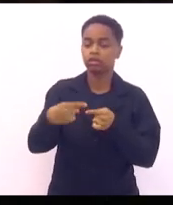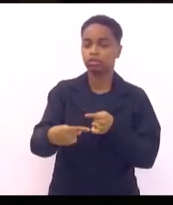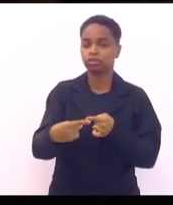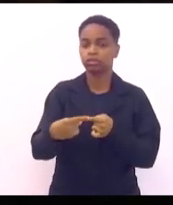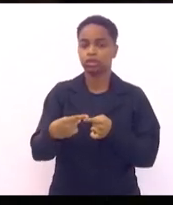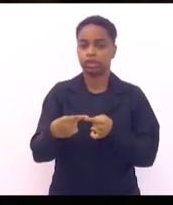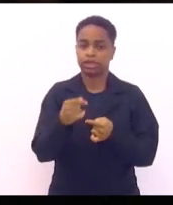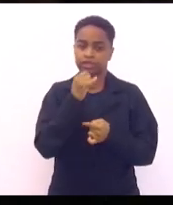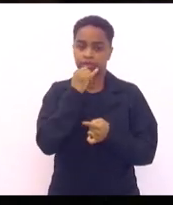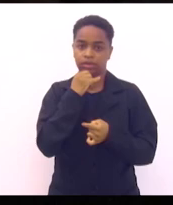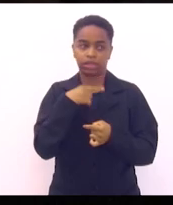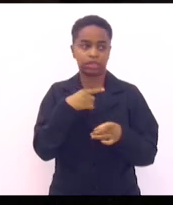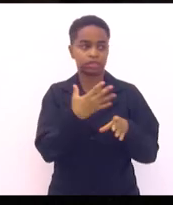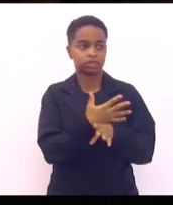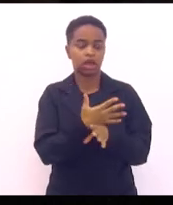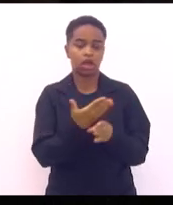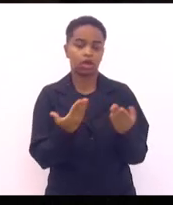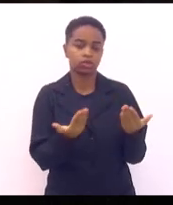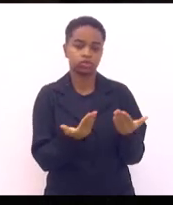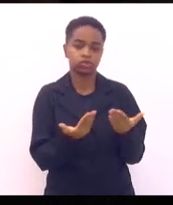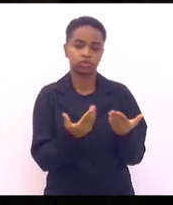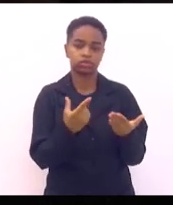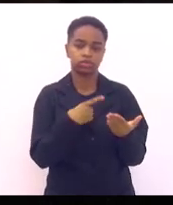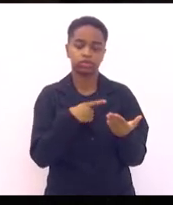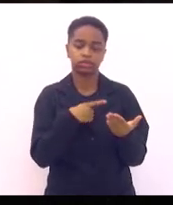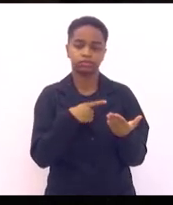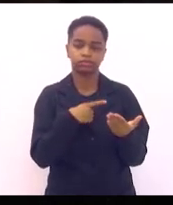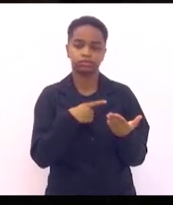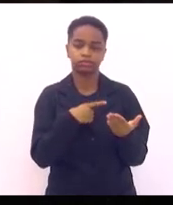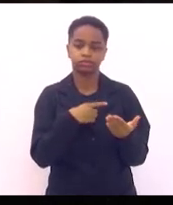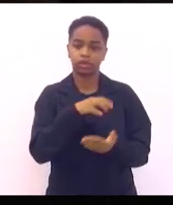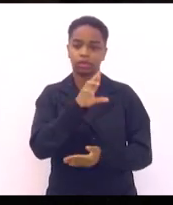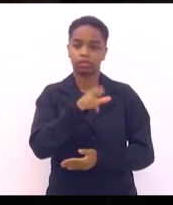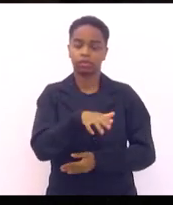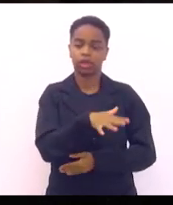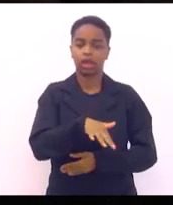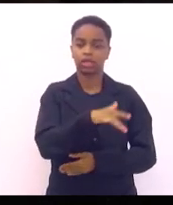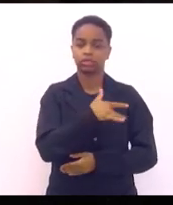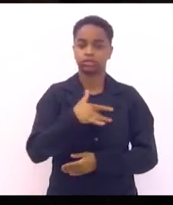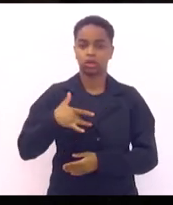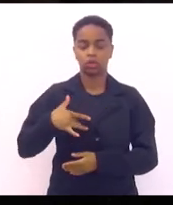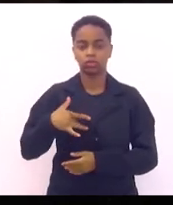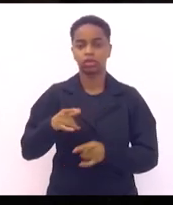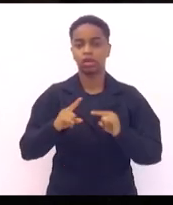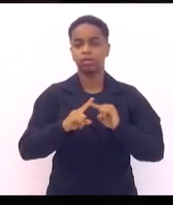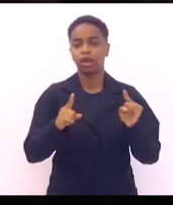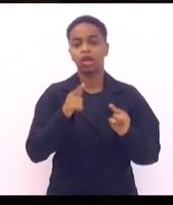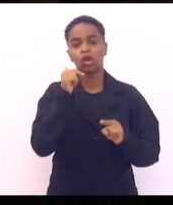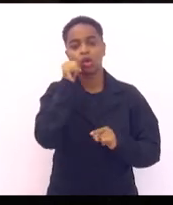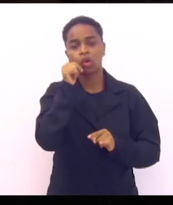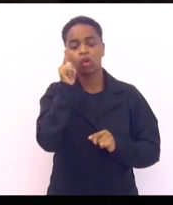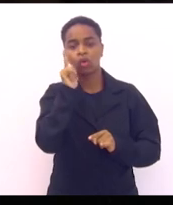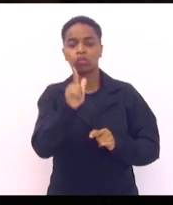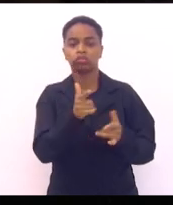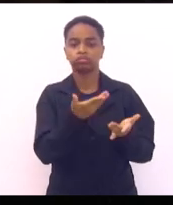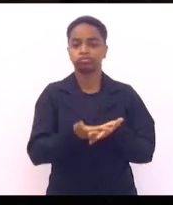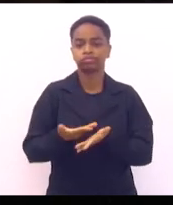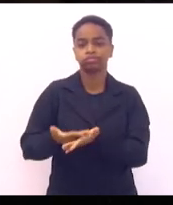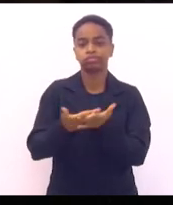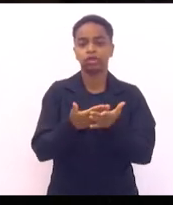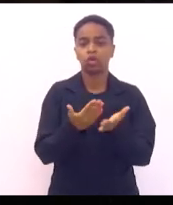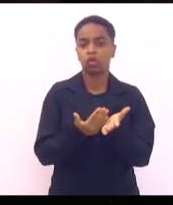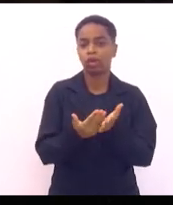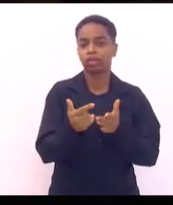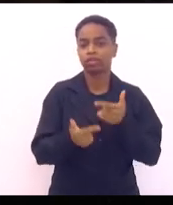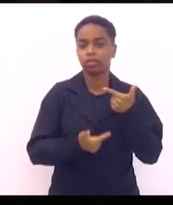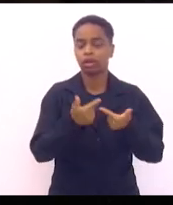Você pega um município que hoje tem uma maior rejeição de saúde que tem no seu município e a gente faz esse estudo, começa a trabalhar e começa a